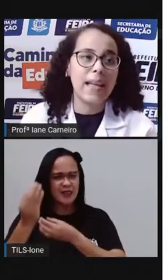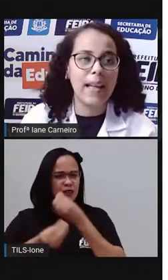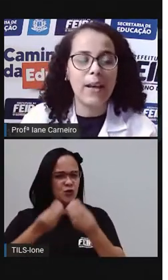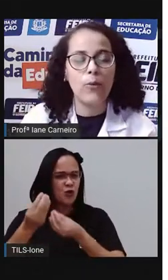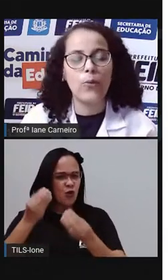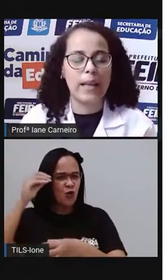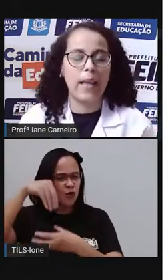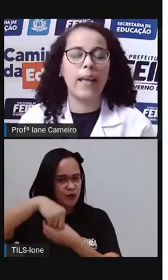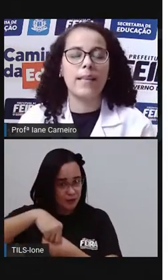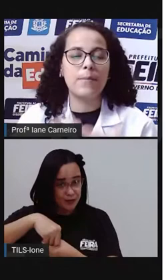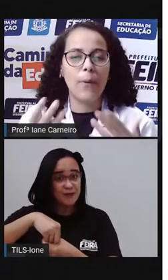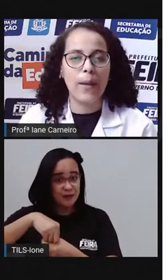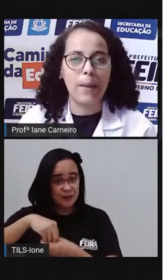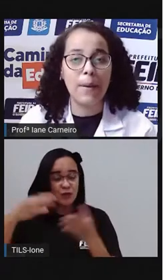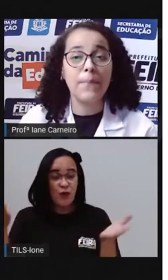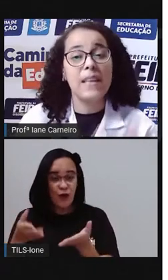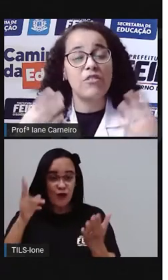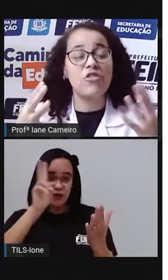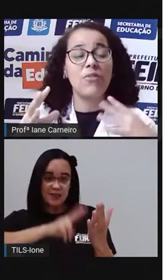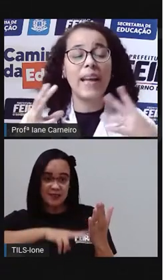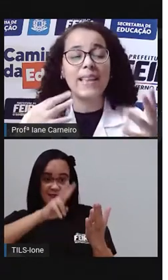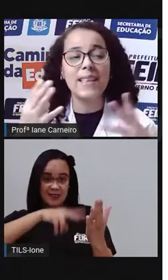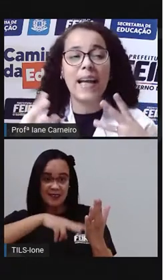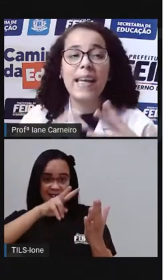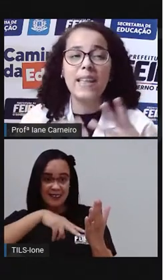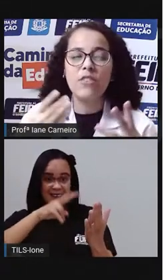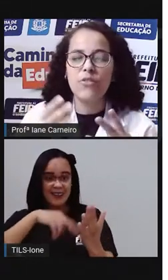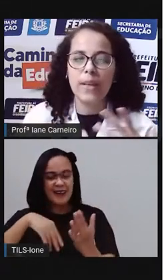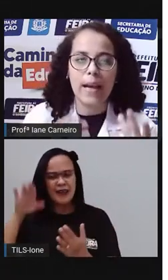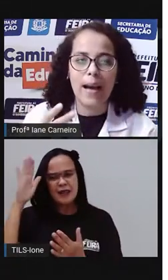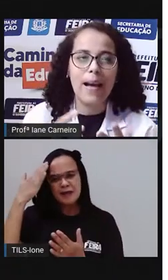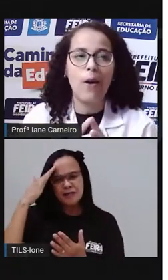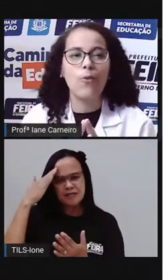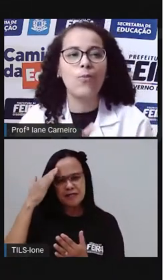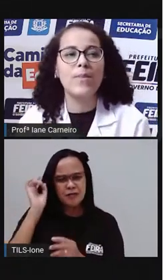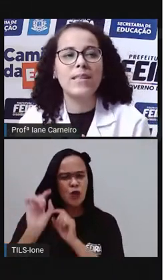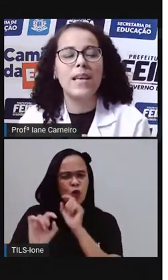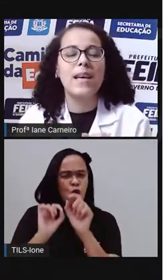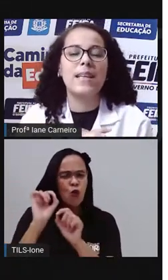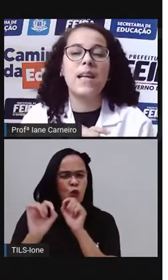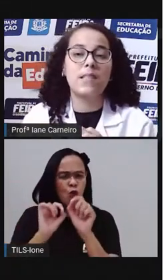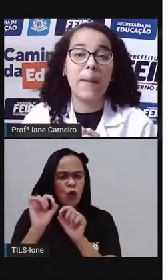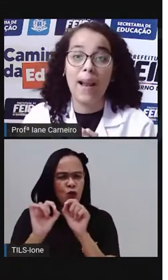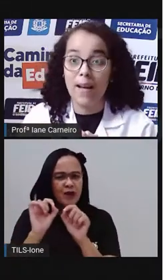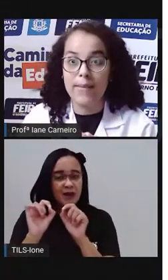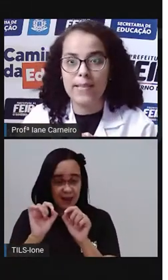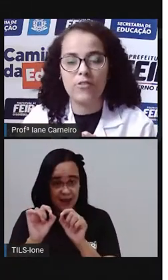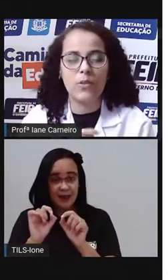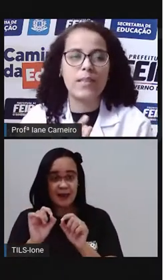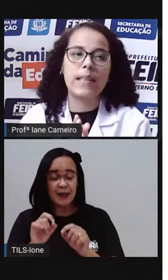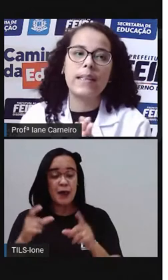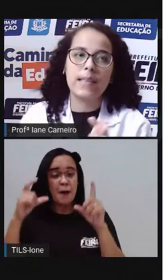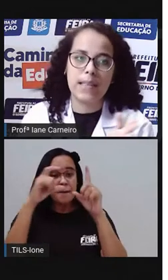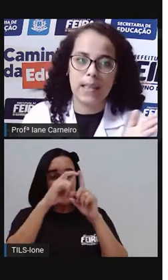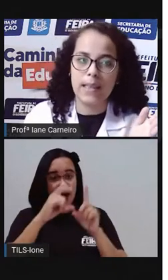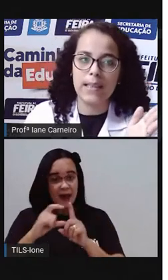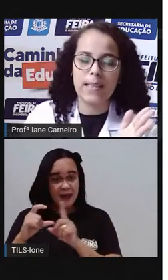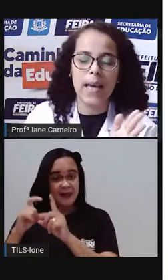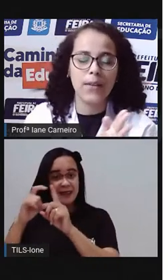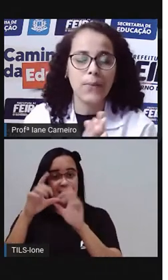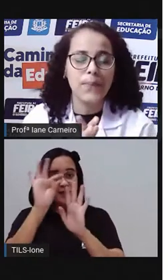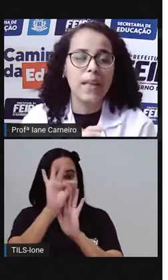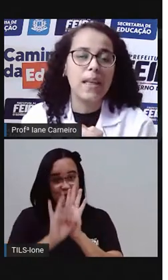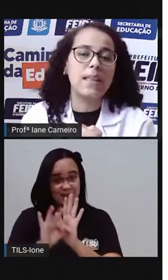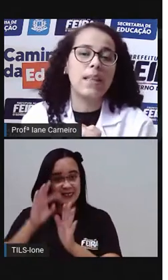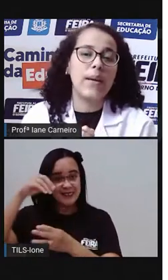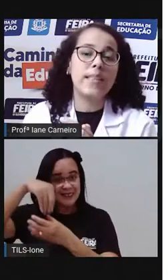ler, né, esse poema e a gente vai tentar identificar algumas das palavras que estão escritas nele, tá